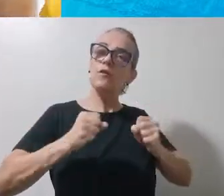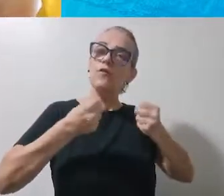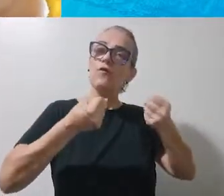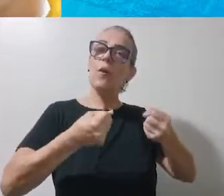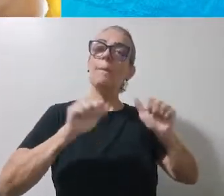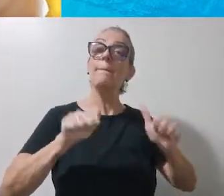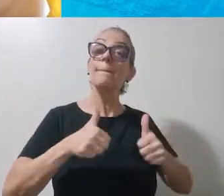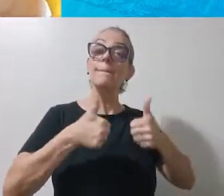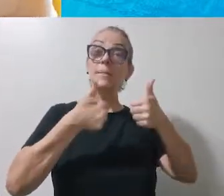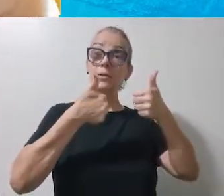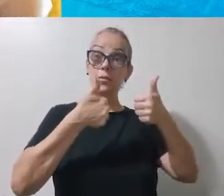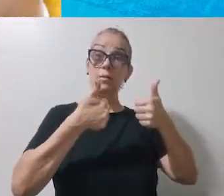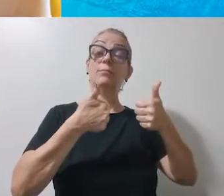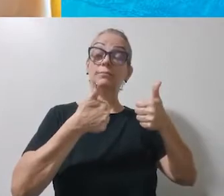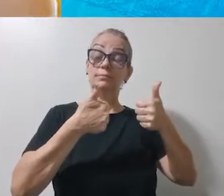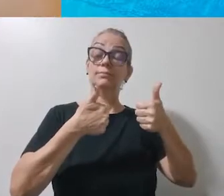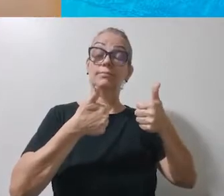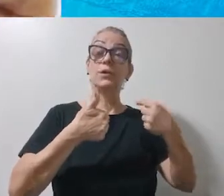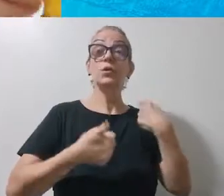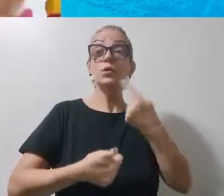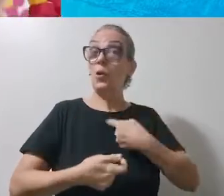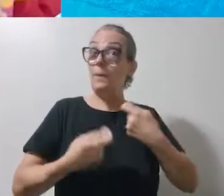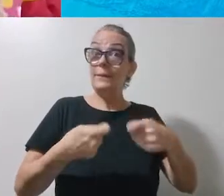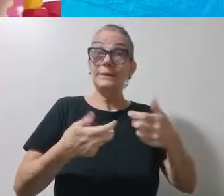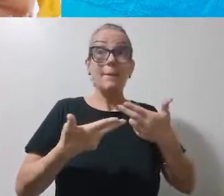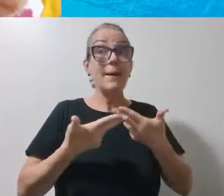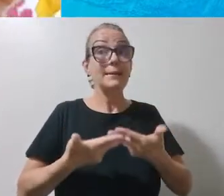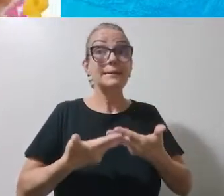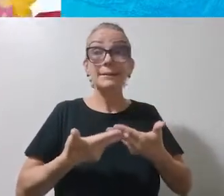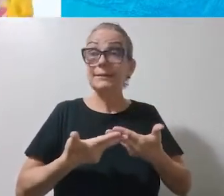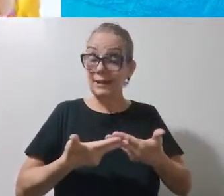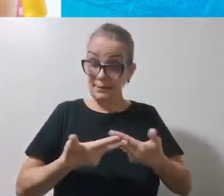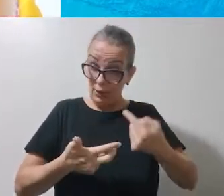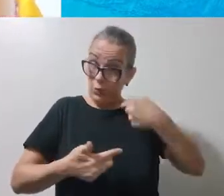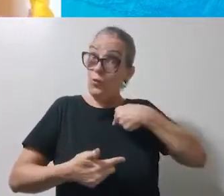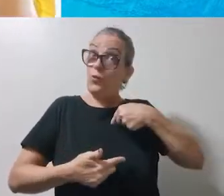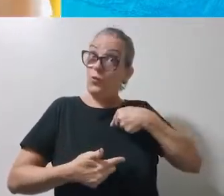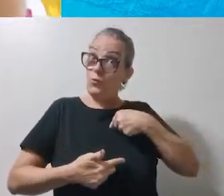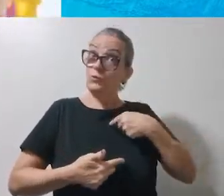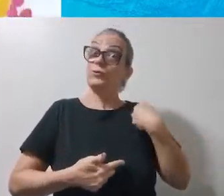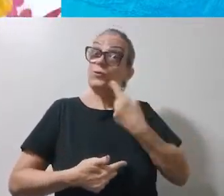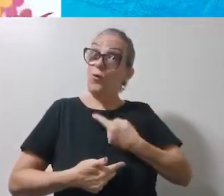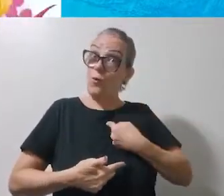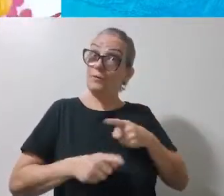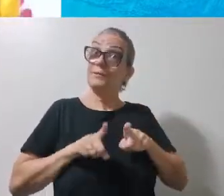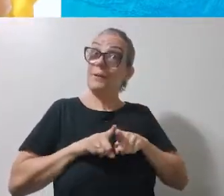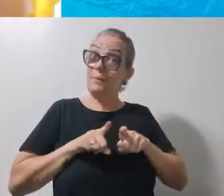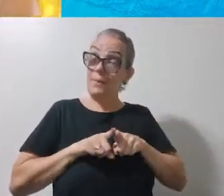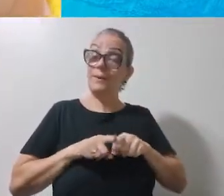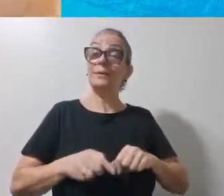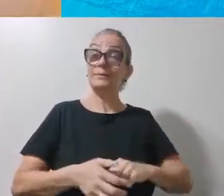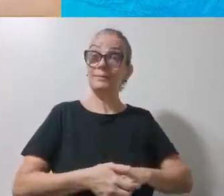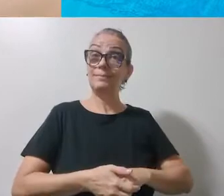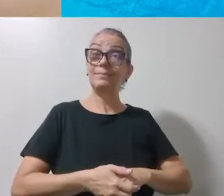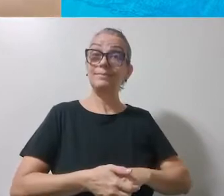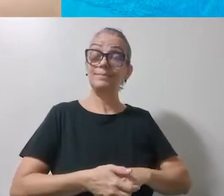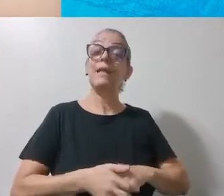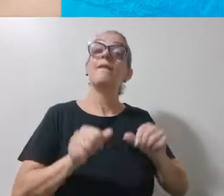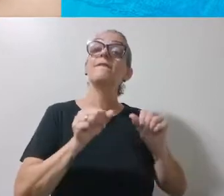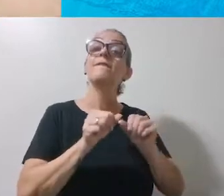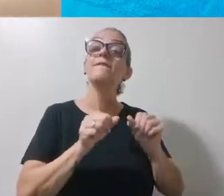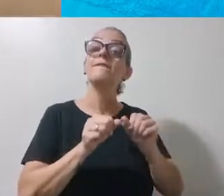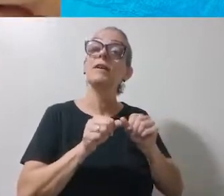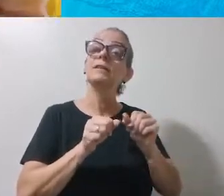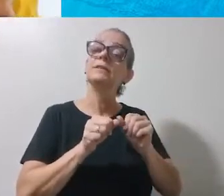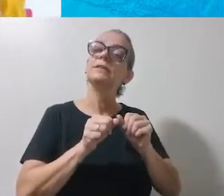melhorar. Temos que ter paciência com a gente também, Marta. Fazendo